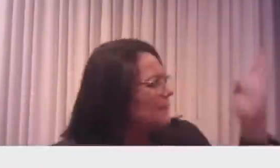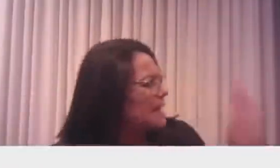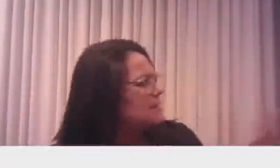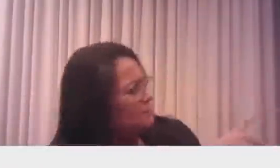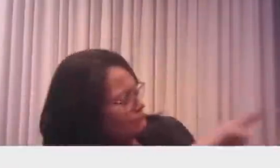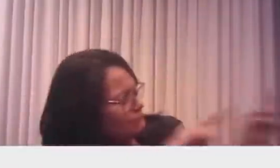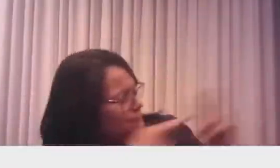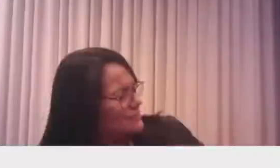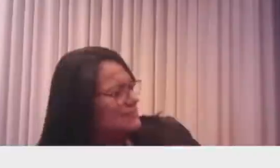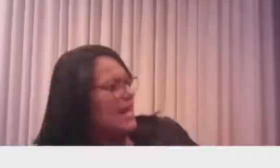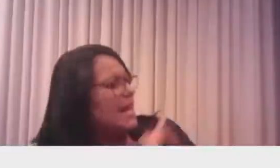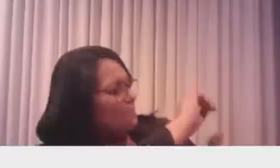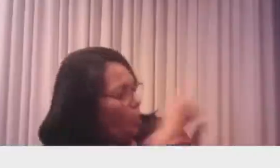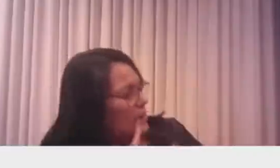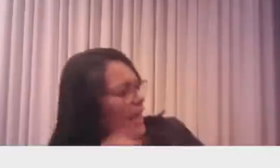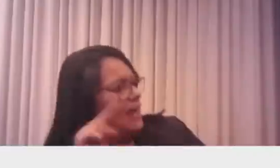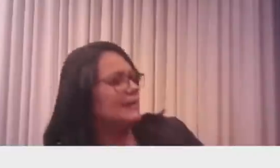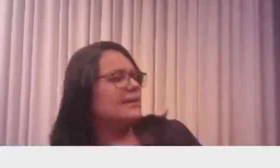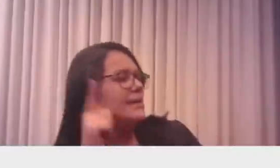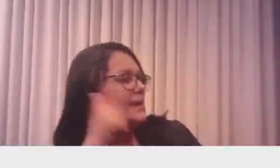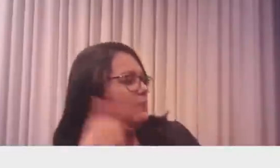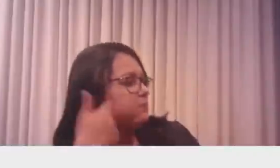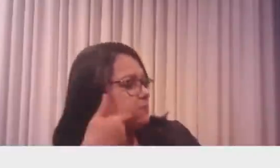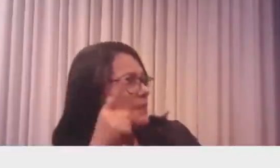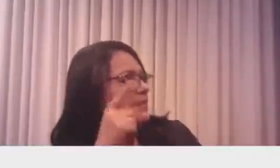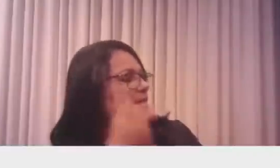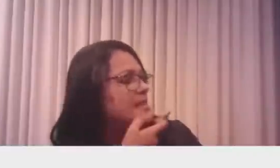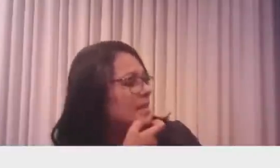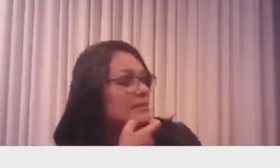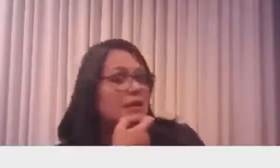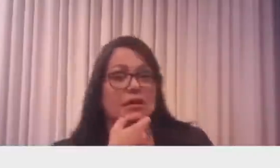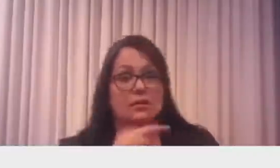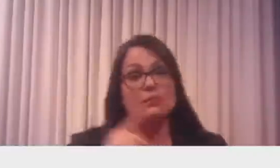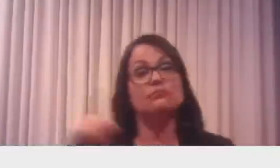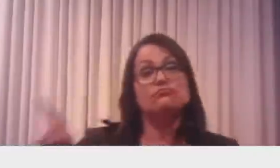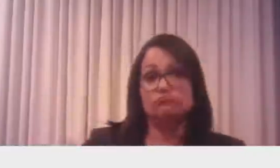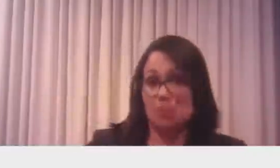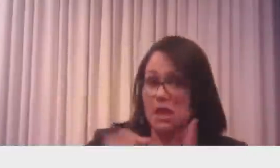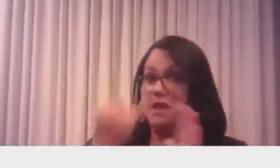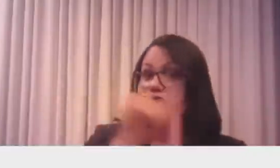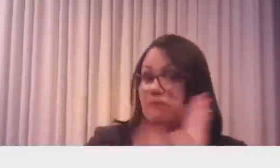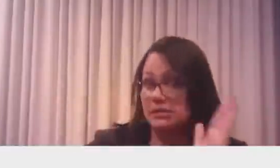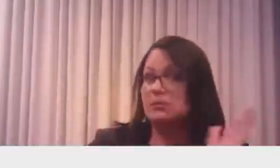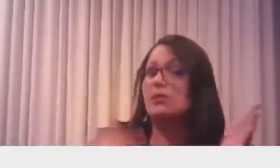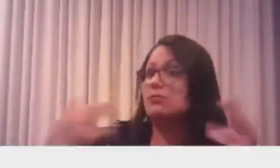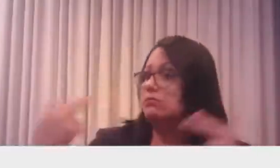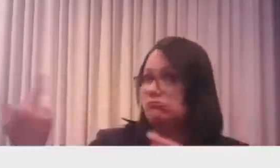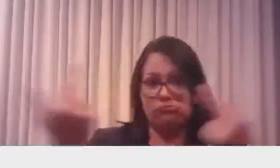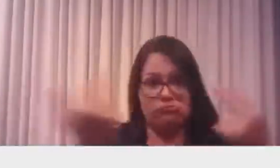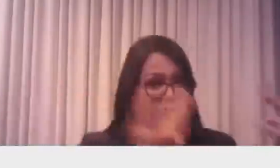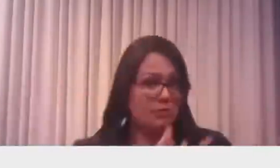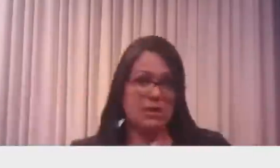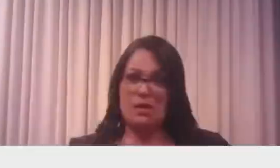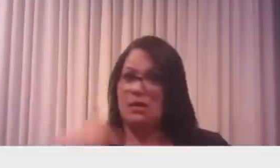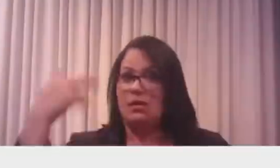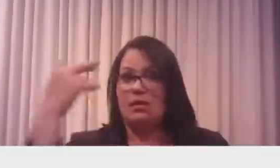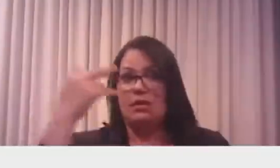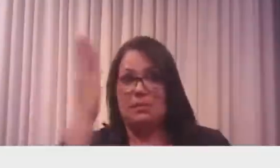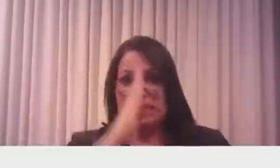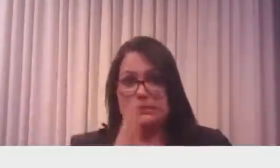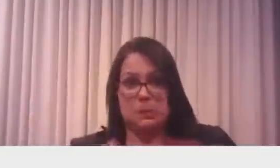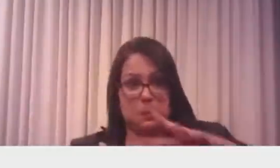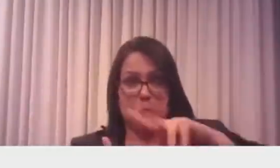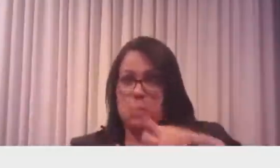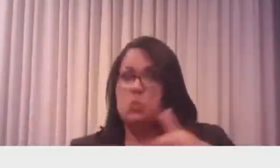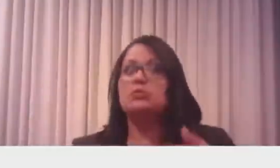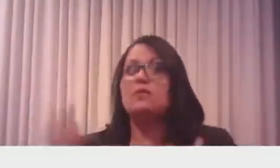Então, a inflação veio pra todo mundo depois do fica em casa e quando vem vem depois e alguns países estão com falta de alimento.